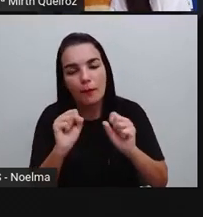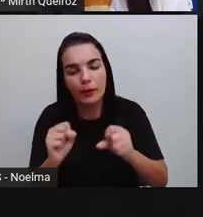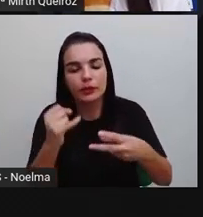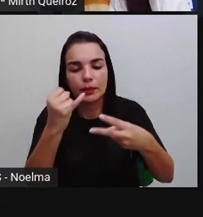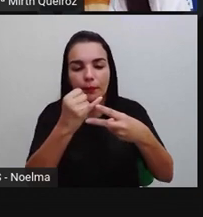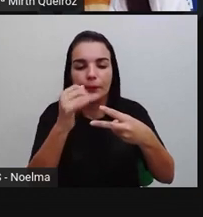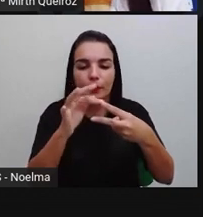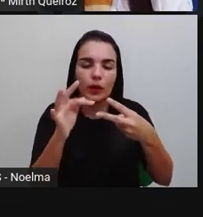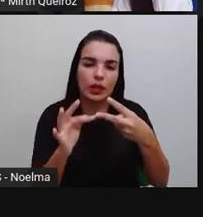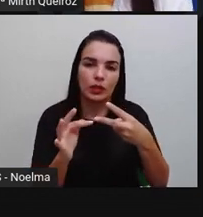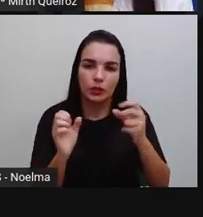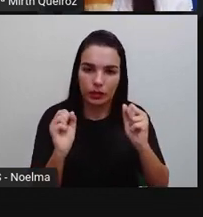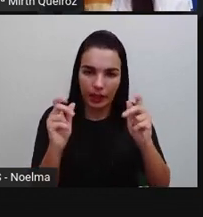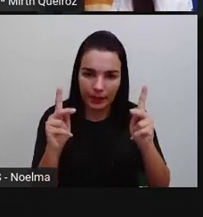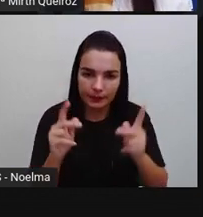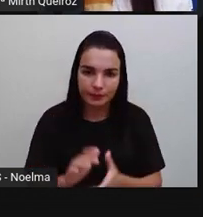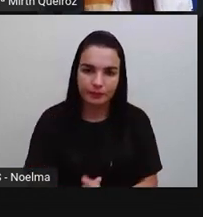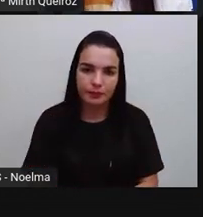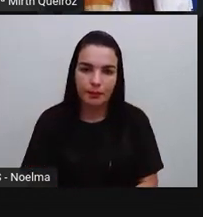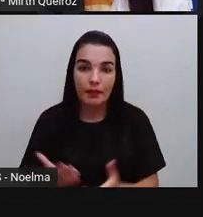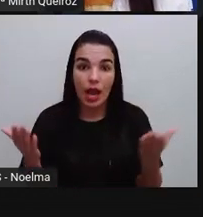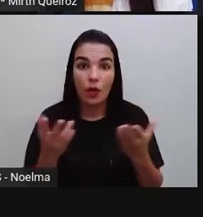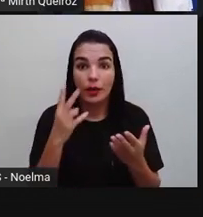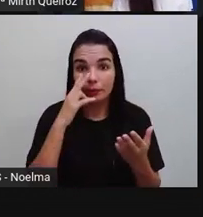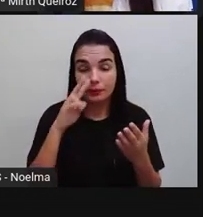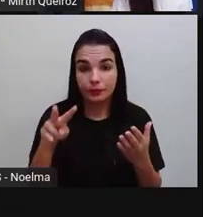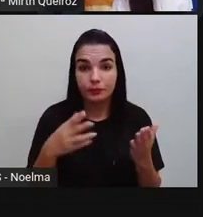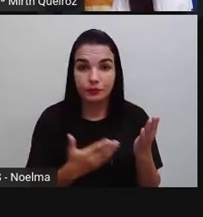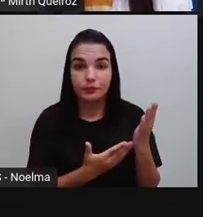polígono, certo? Observe essa figura.